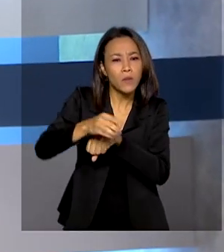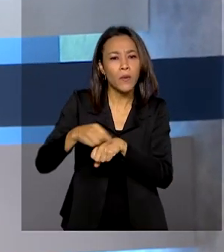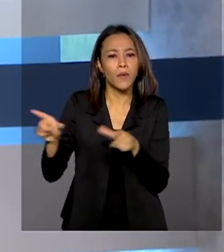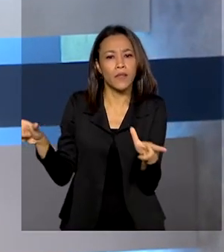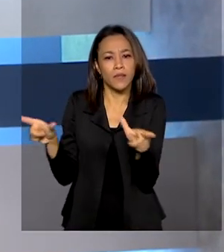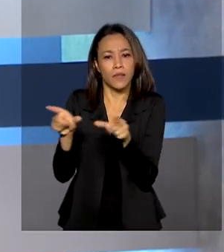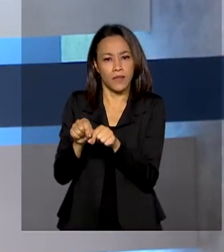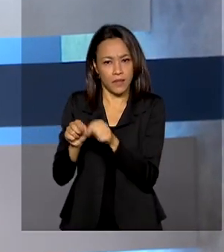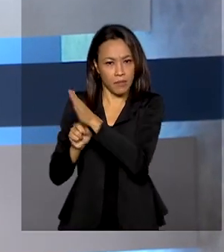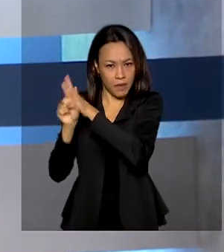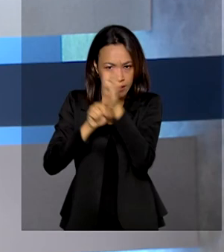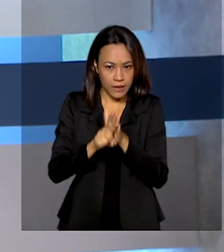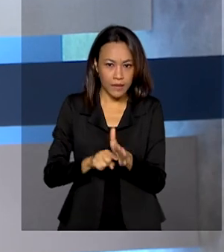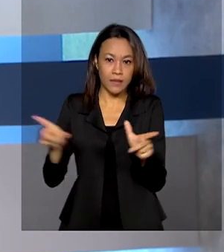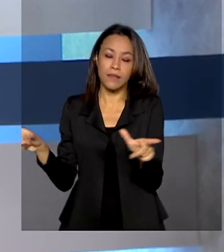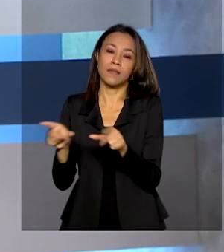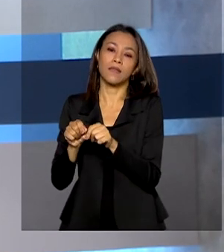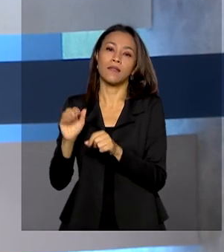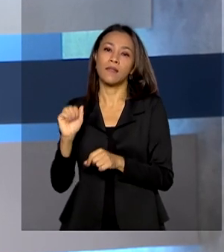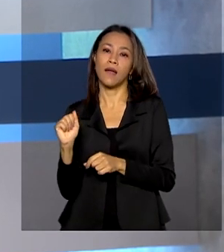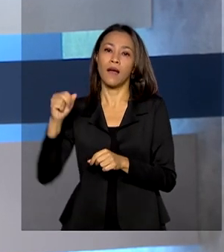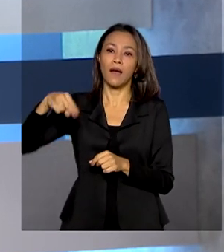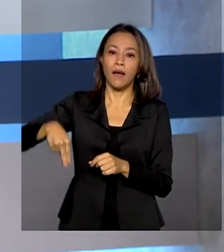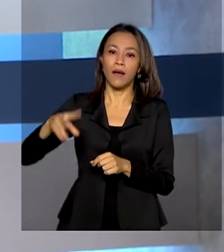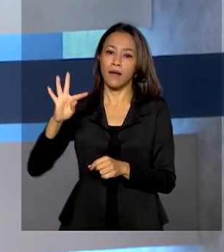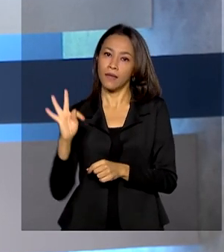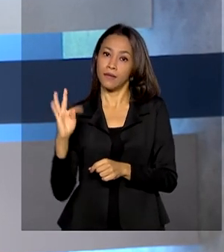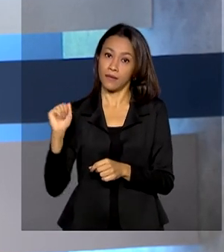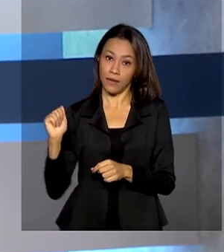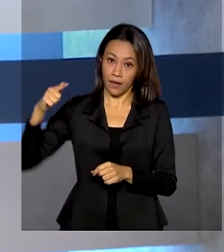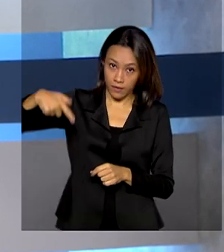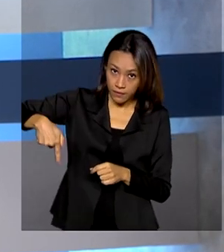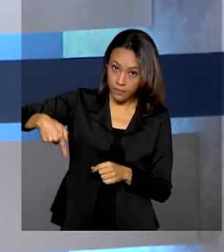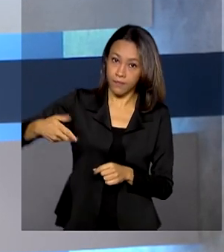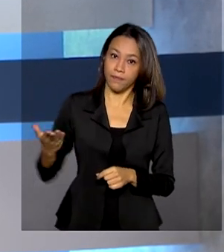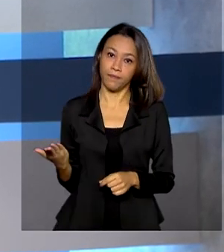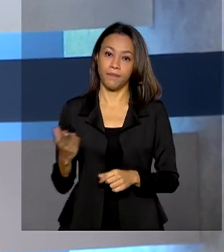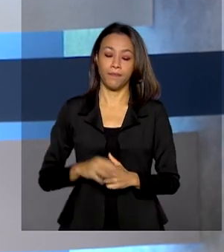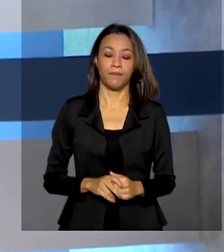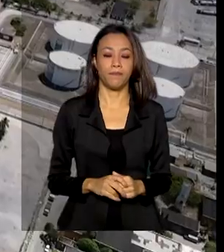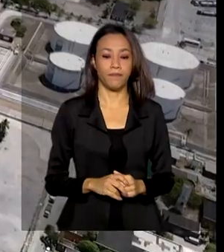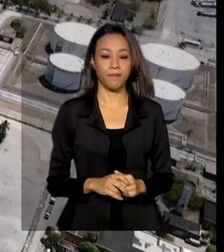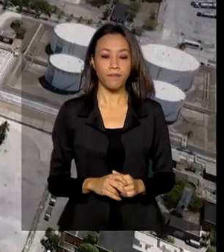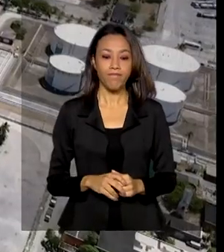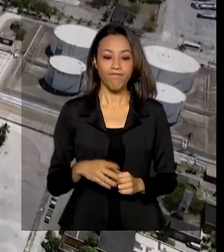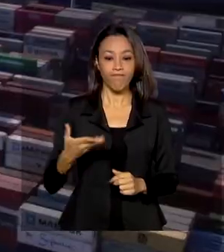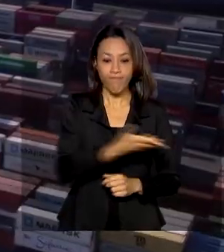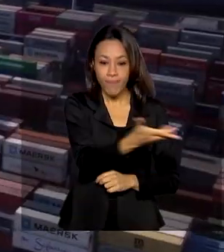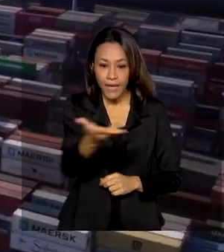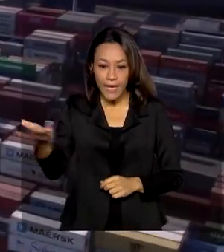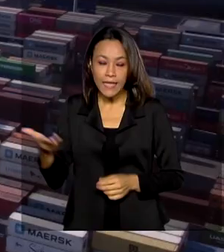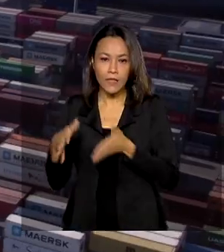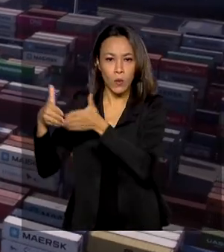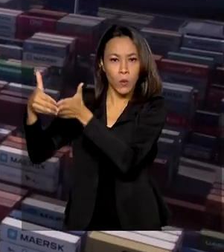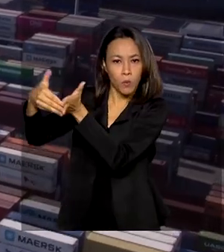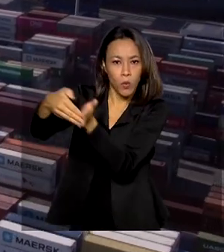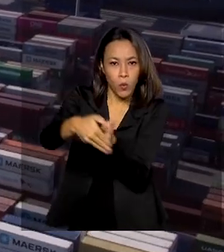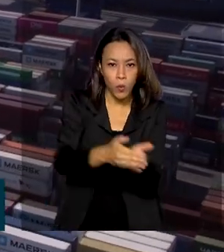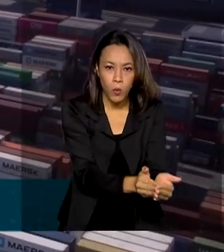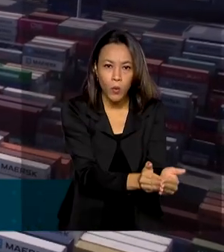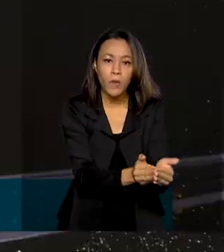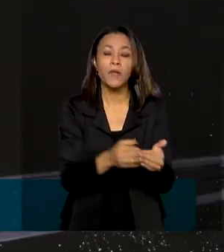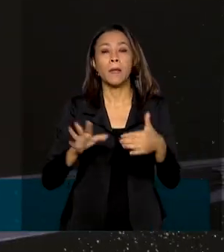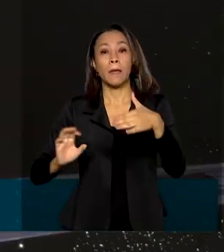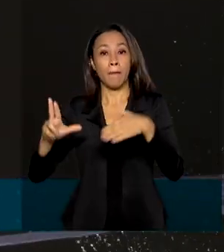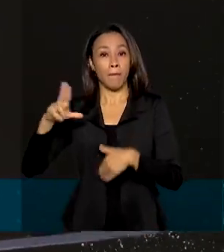anual da Agência Nacional de Transportes Aquaviários, a ANTAC. Portos públicos e terminais privados